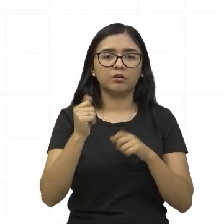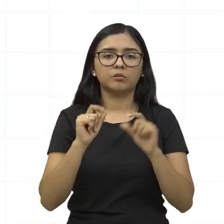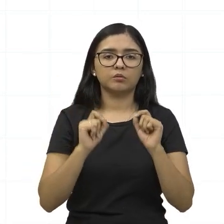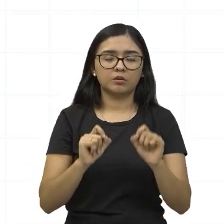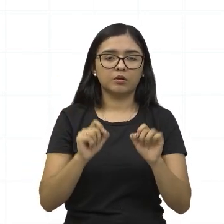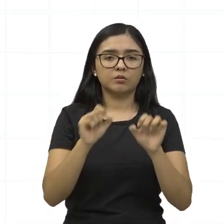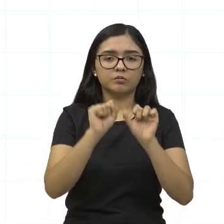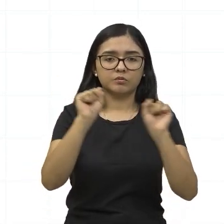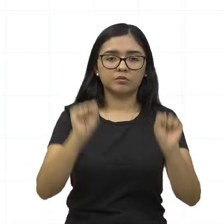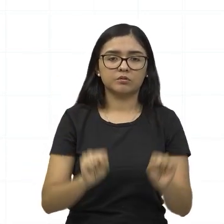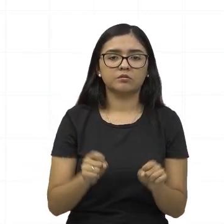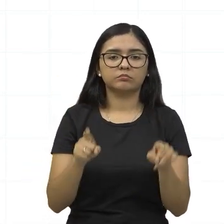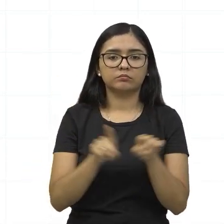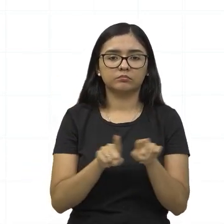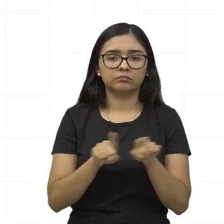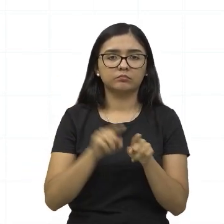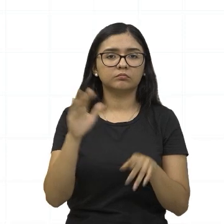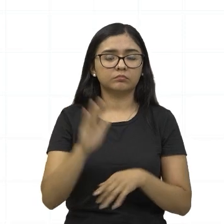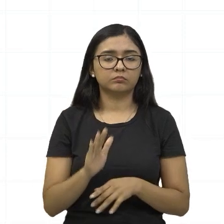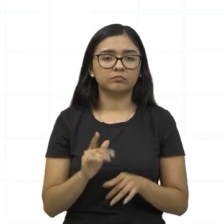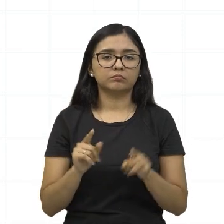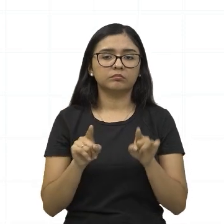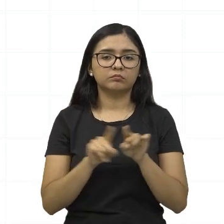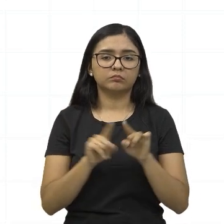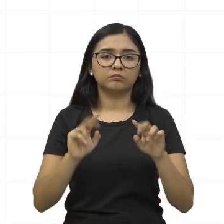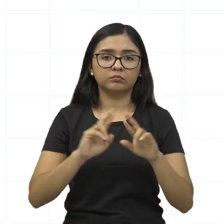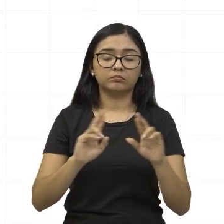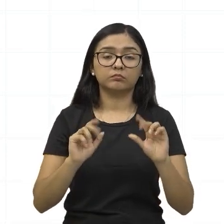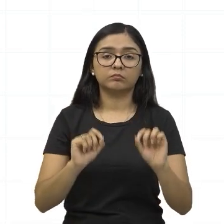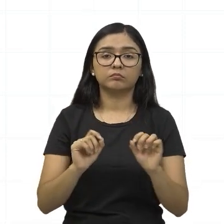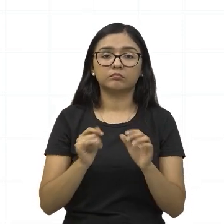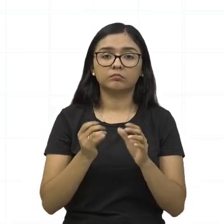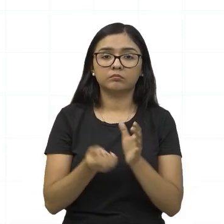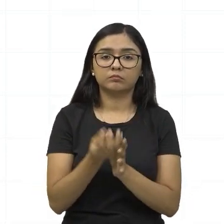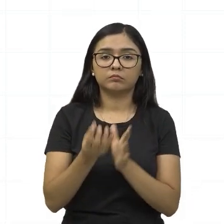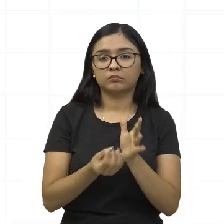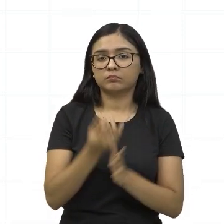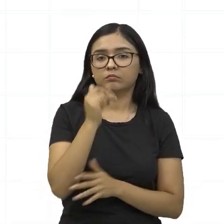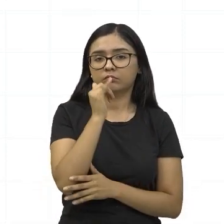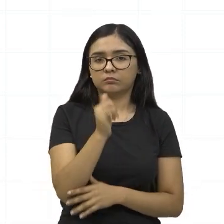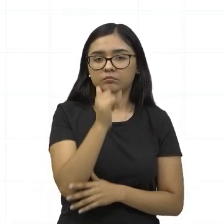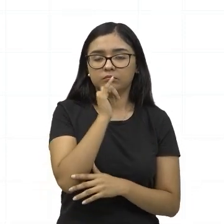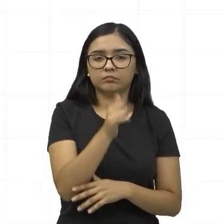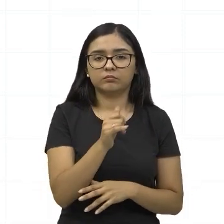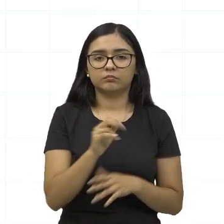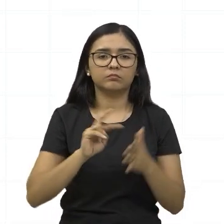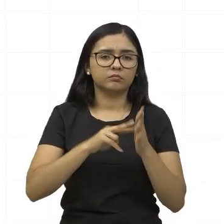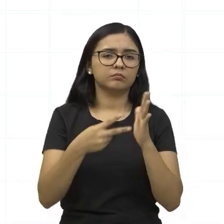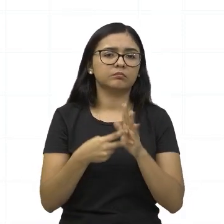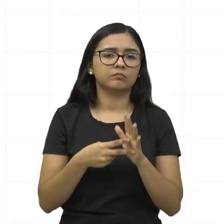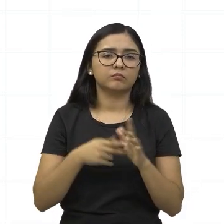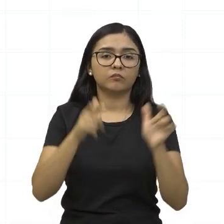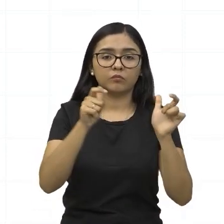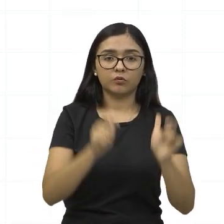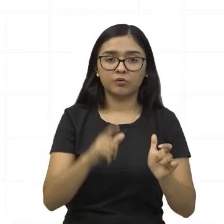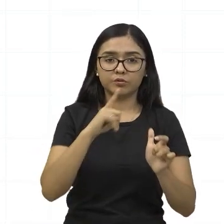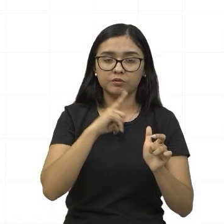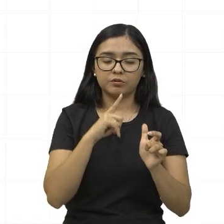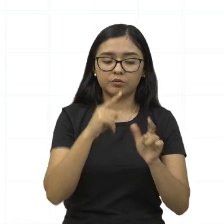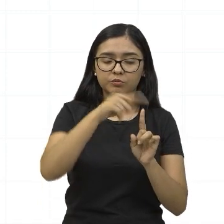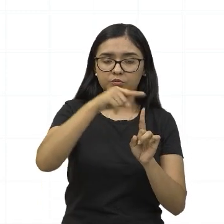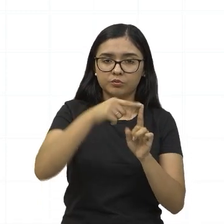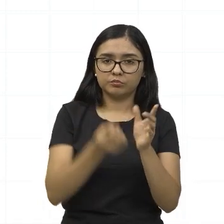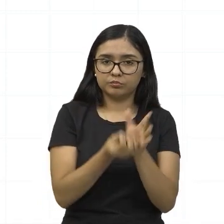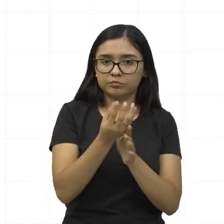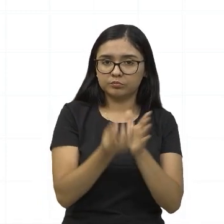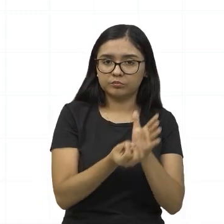e reduz custos relacionados à geração de energia. Ou seja, aonde tem uma fonte de energia, né,